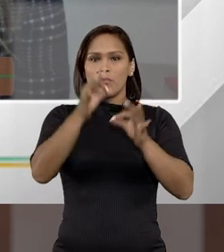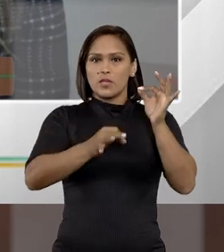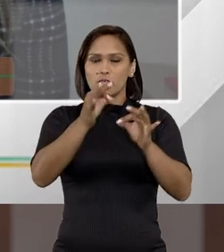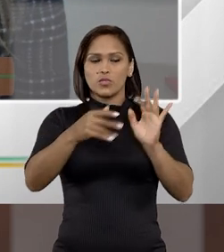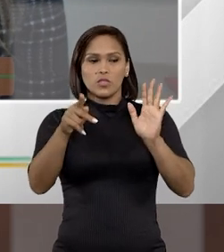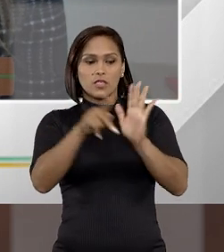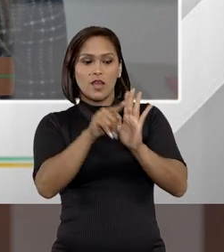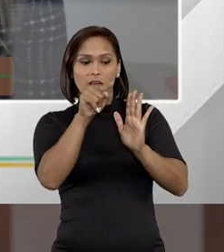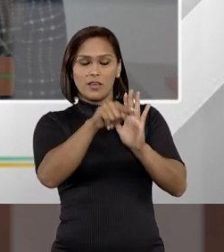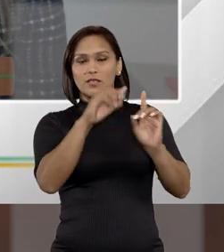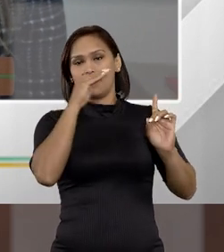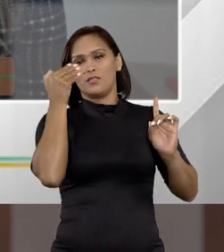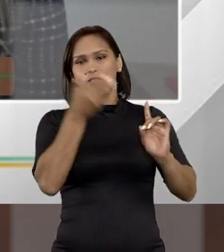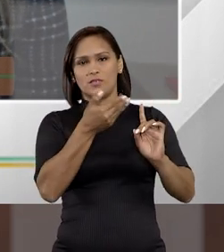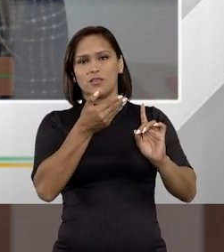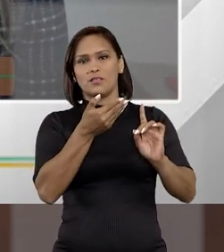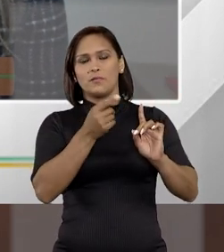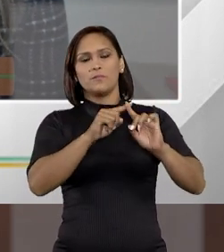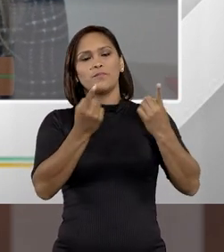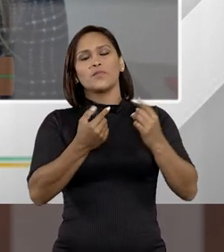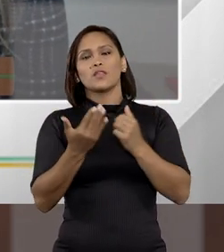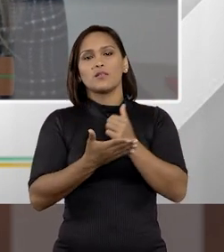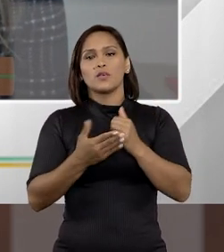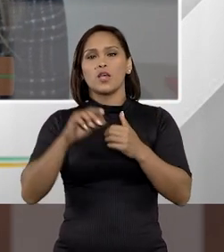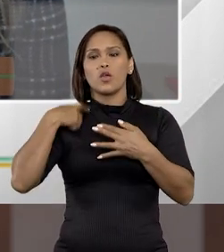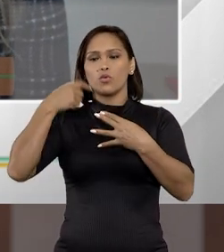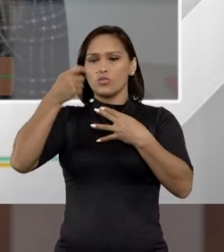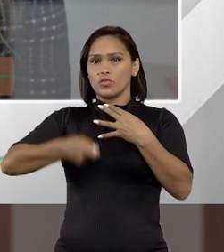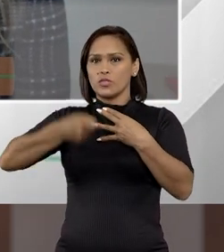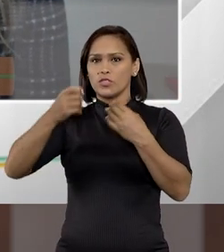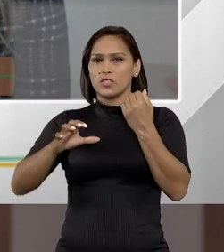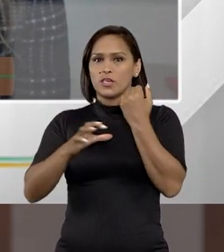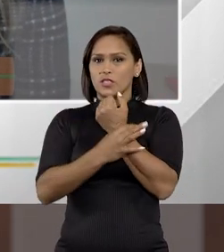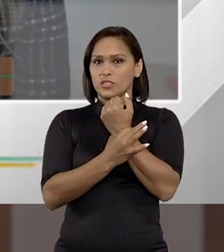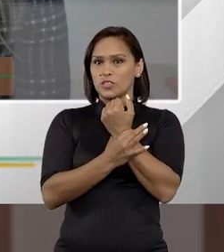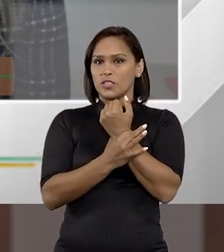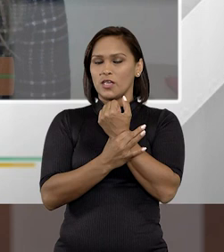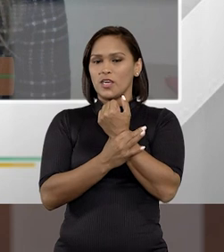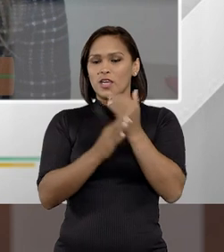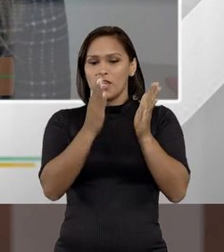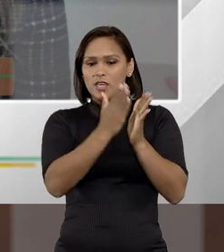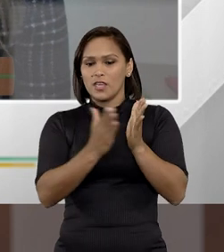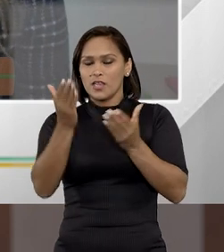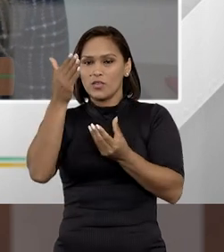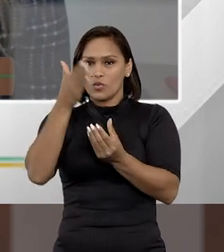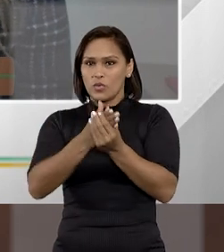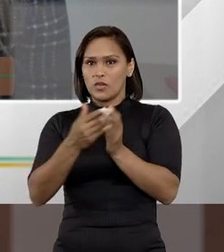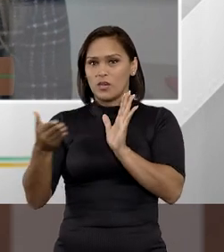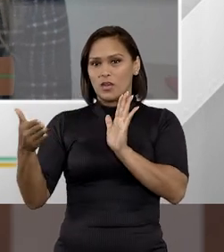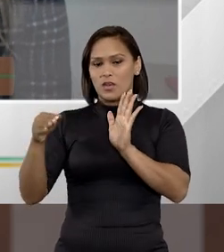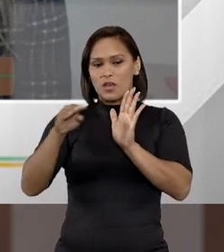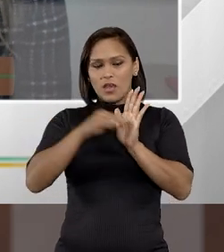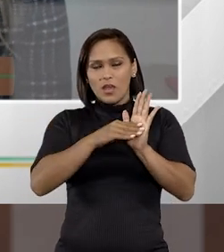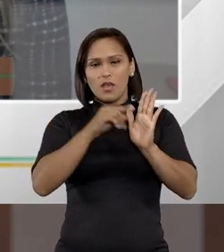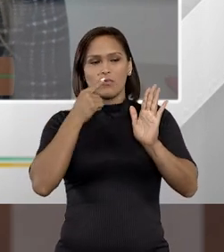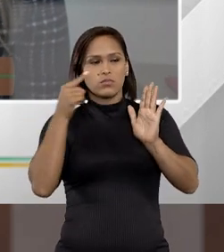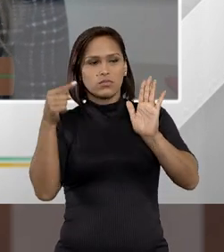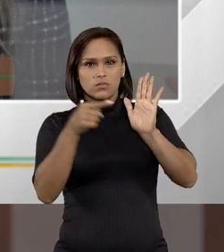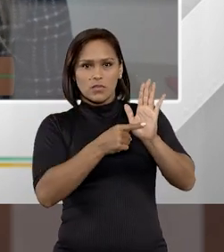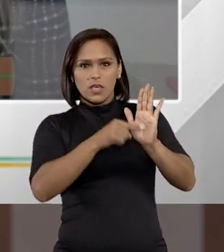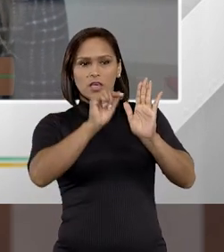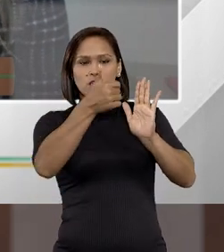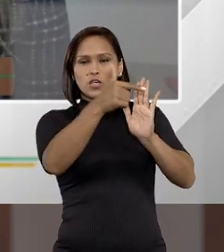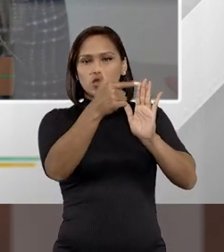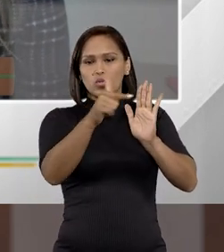para julgar este acusado. Então, basicamente, o juiz de garantias, ele é um juiz que atua na fase do inquérito até o recebimento da